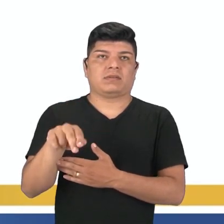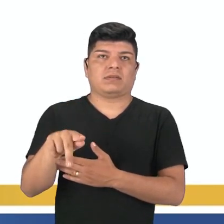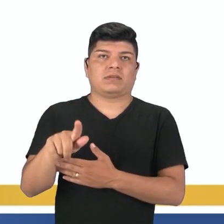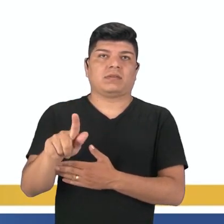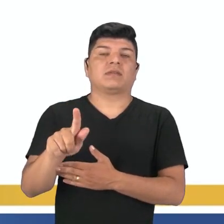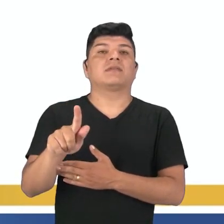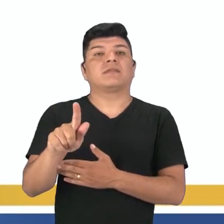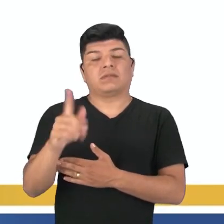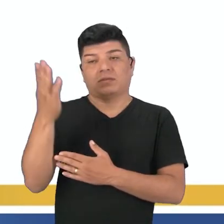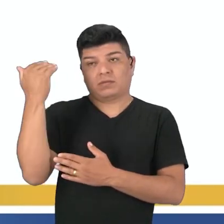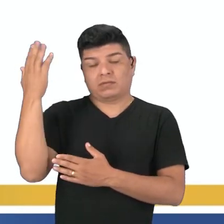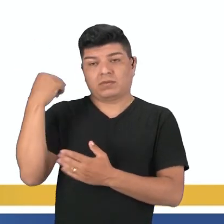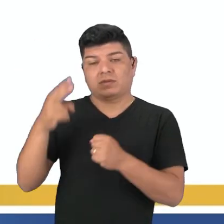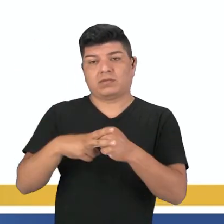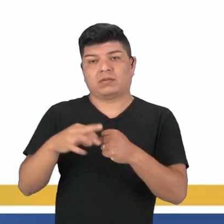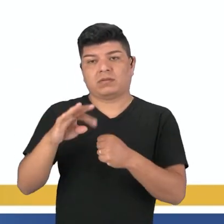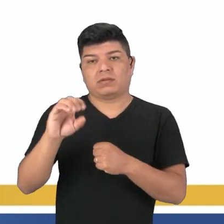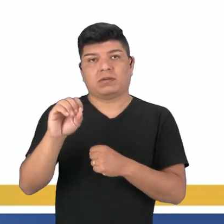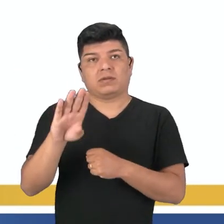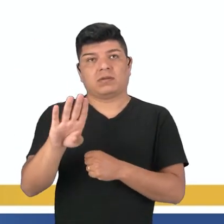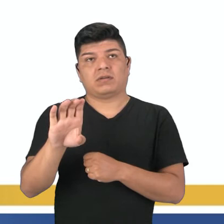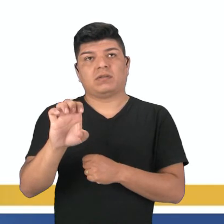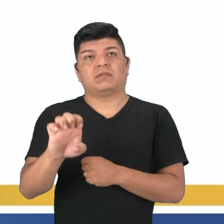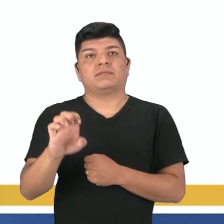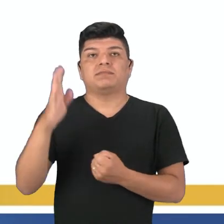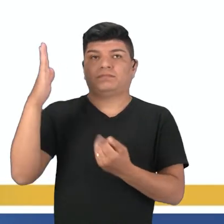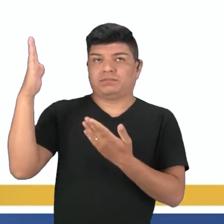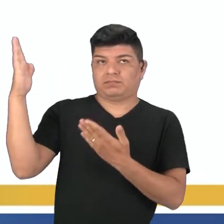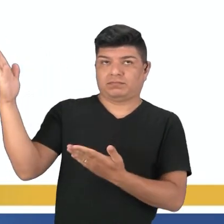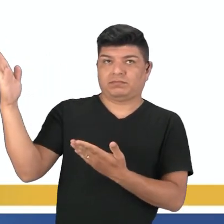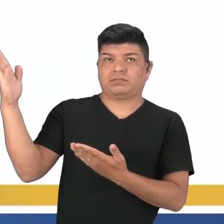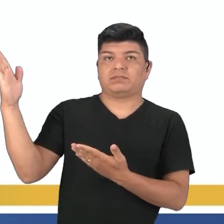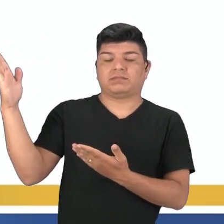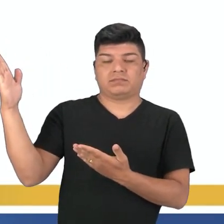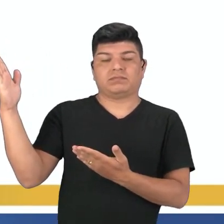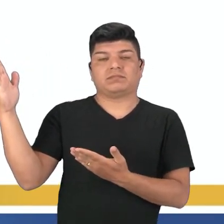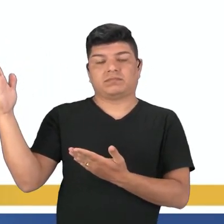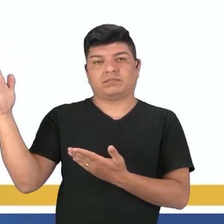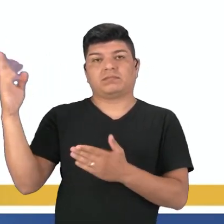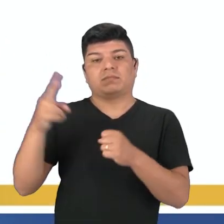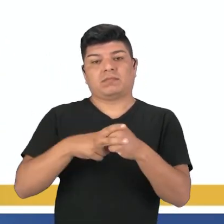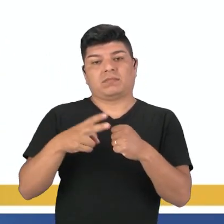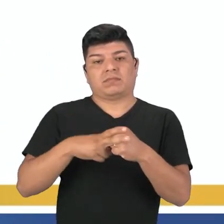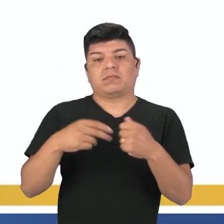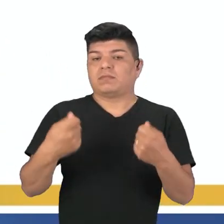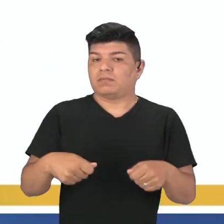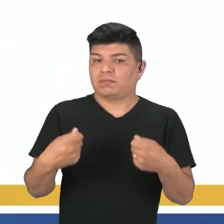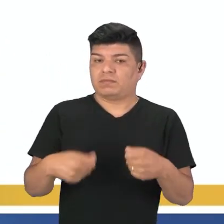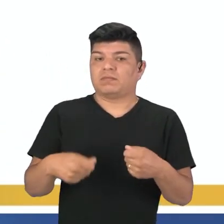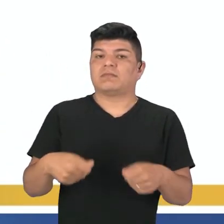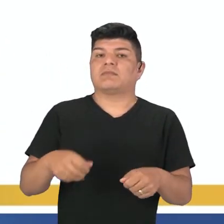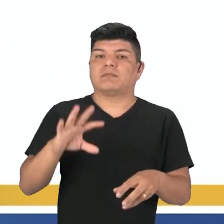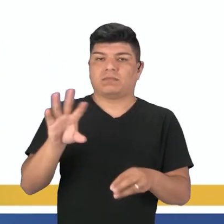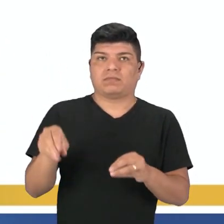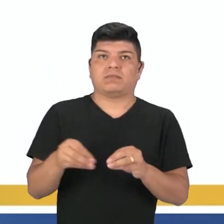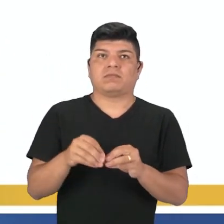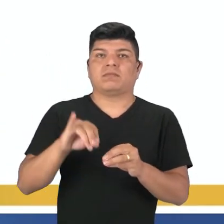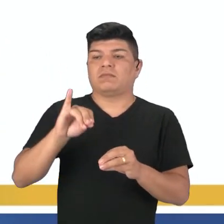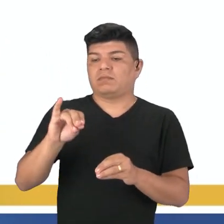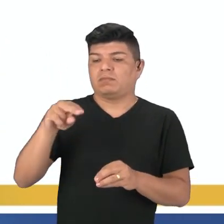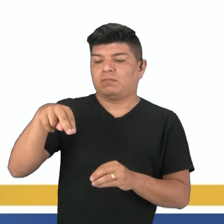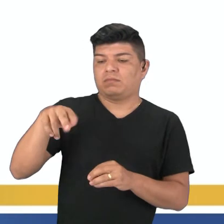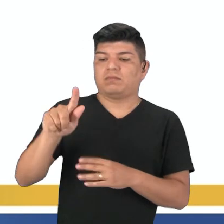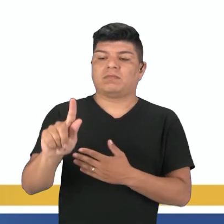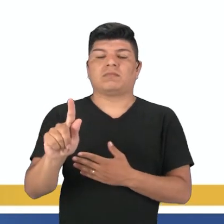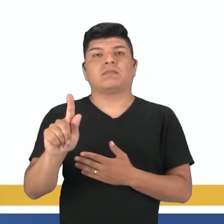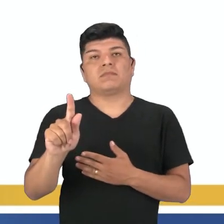como passado do verbo to be, certo? Então, they were studying, o verbo precisa ser acrescido do ing para que a